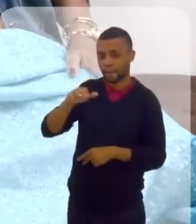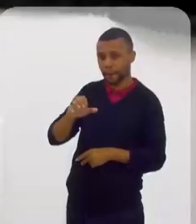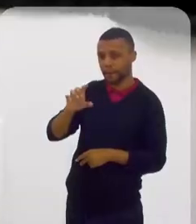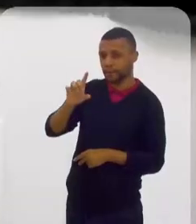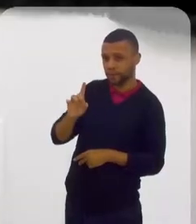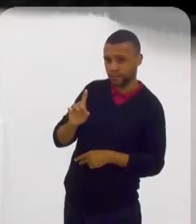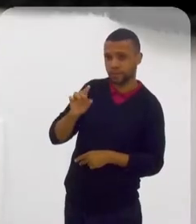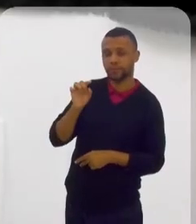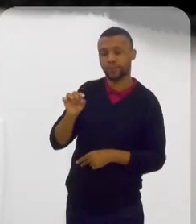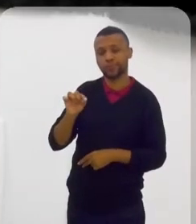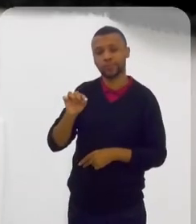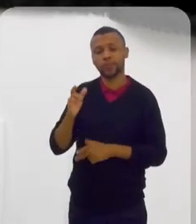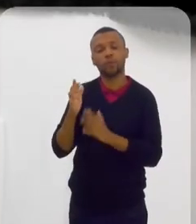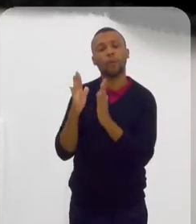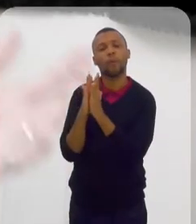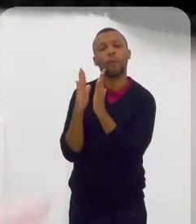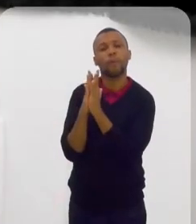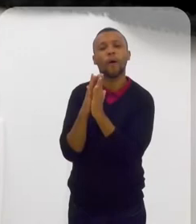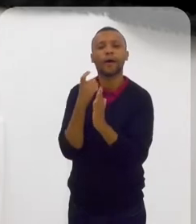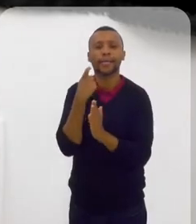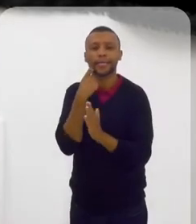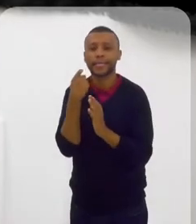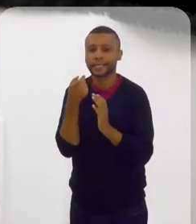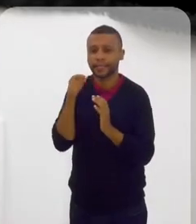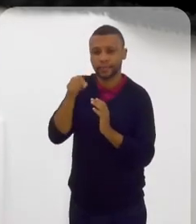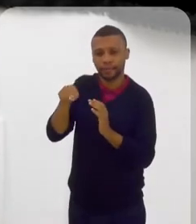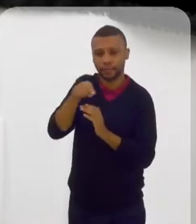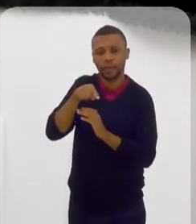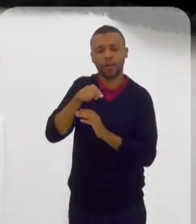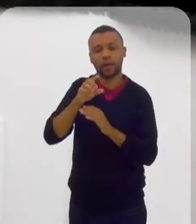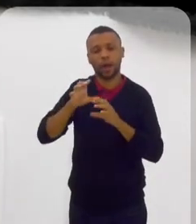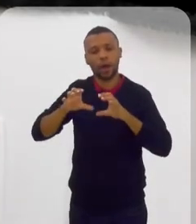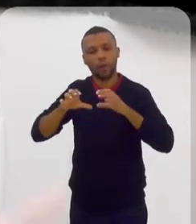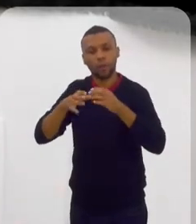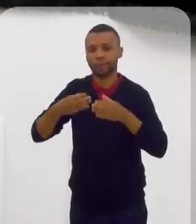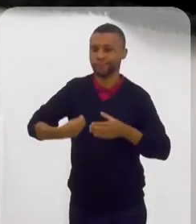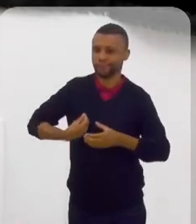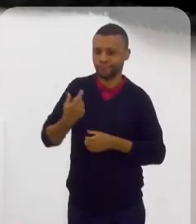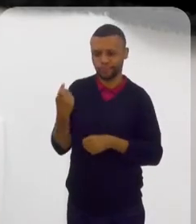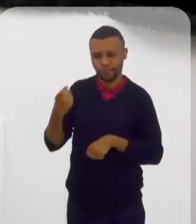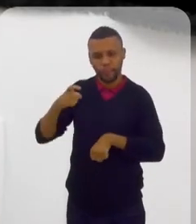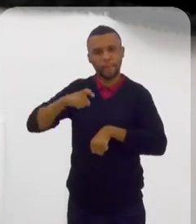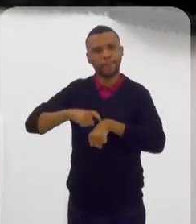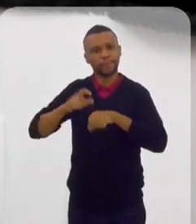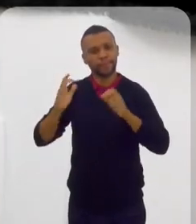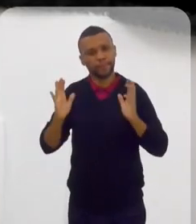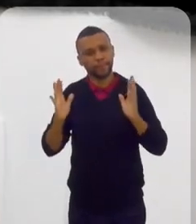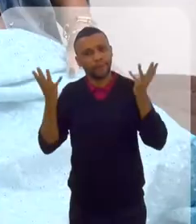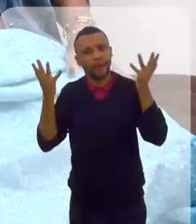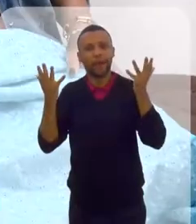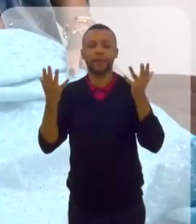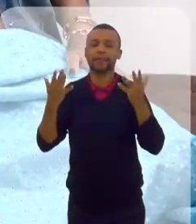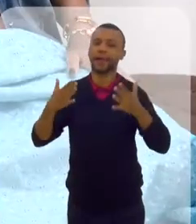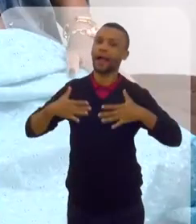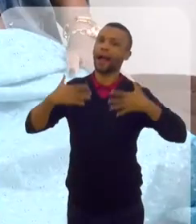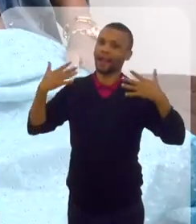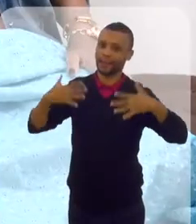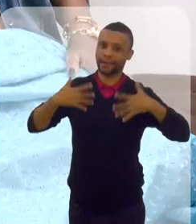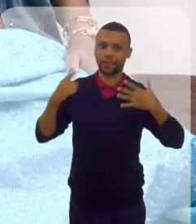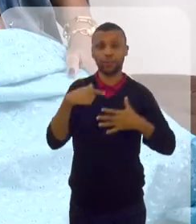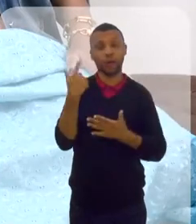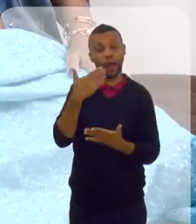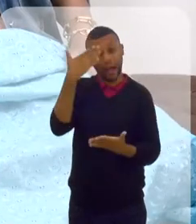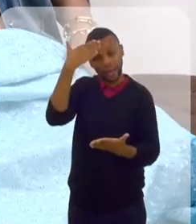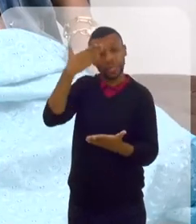depois de uma oração de sexta-feira, foi diante a comunidade que estava presente. É um momento de alegria, é momento de festa, que muitos acreditam, que a gente